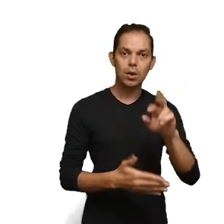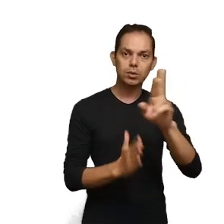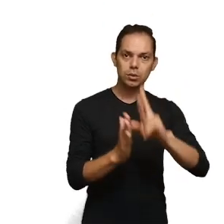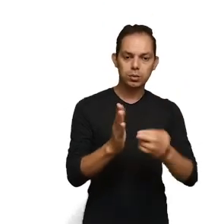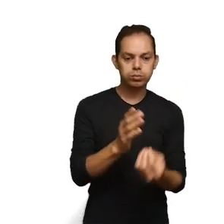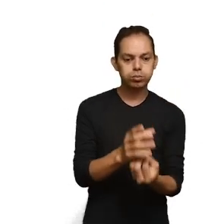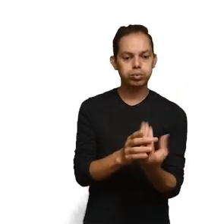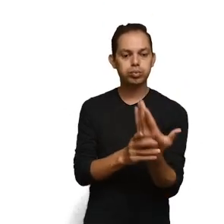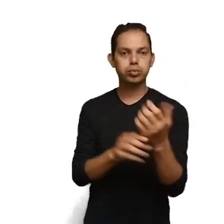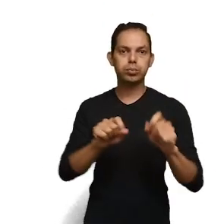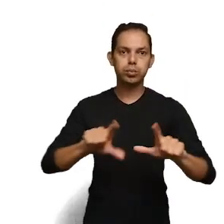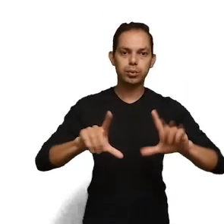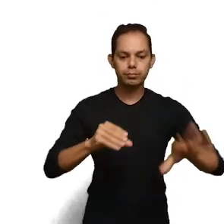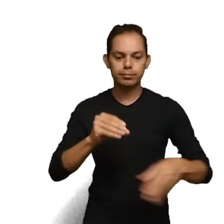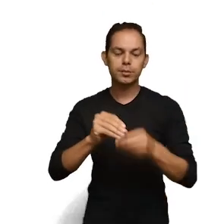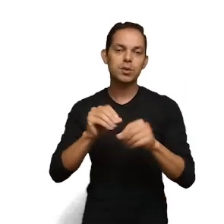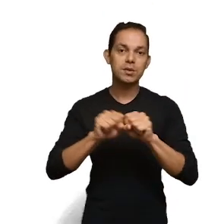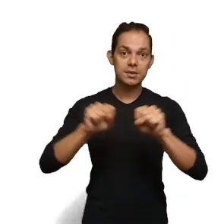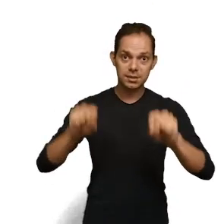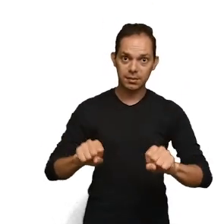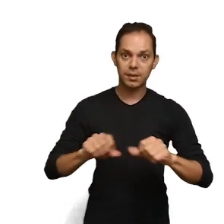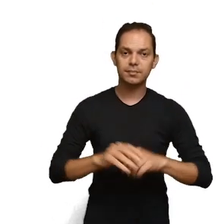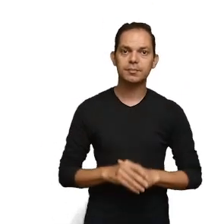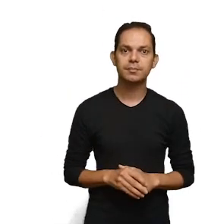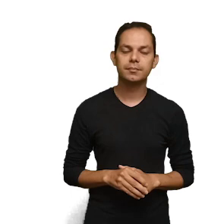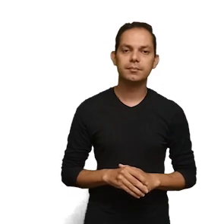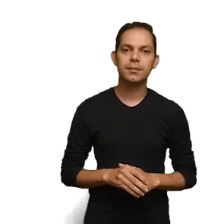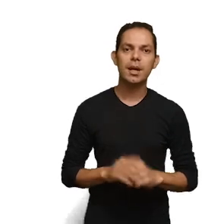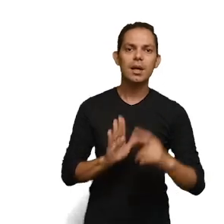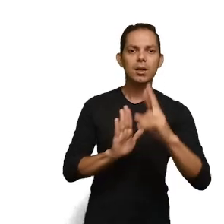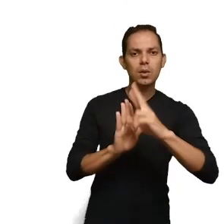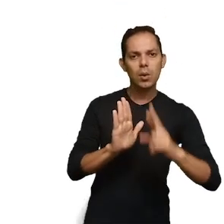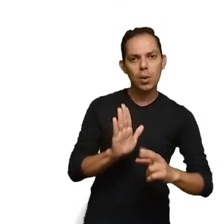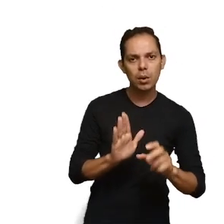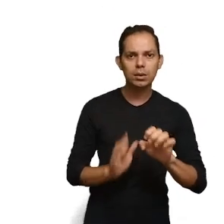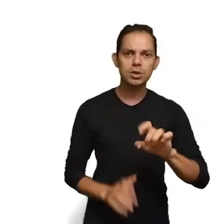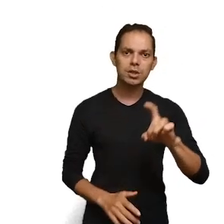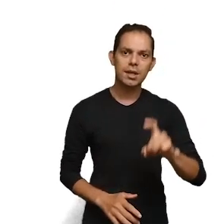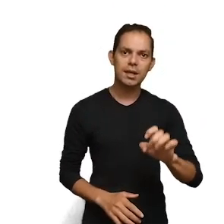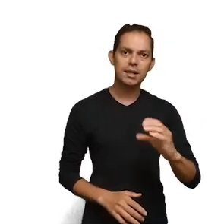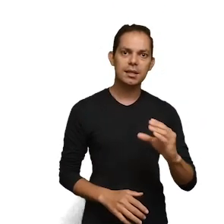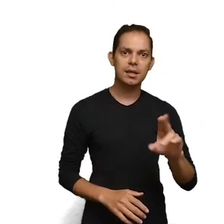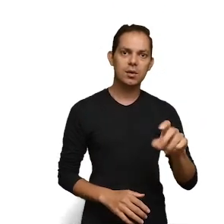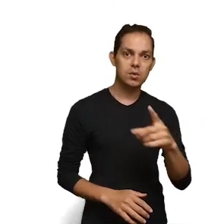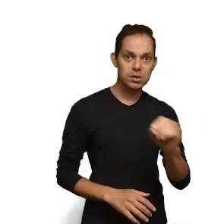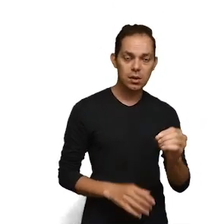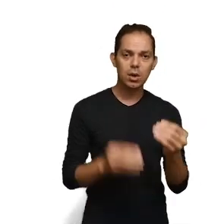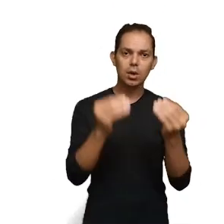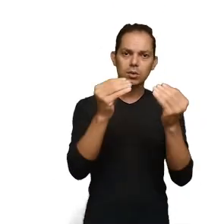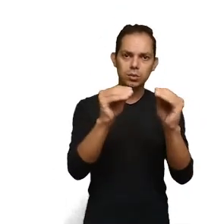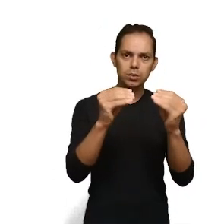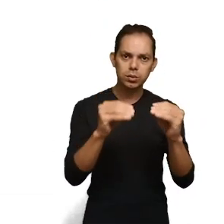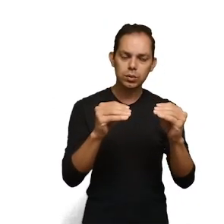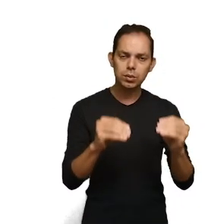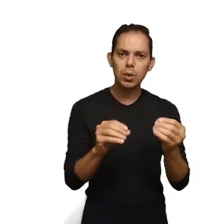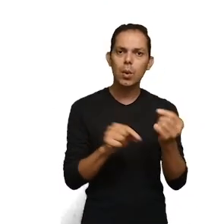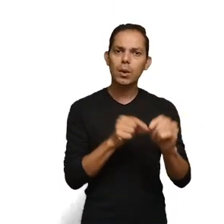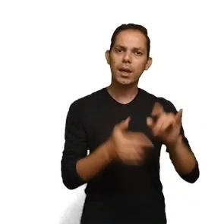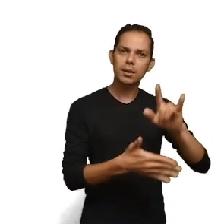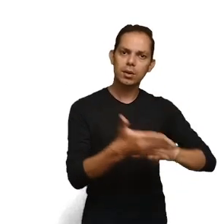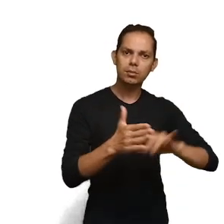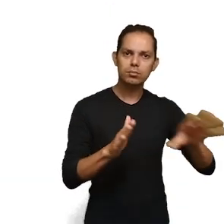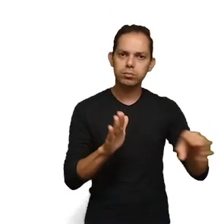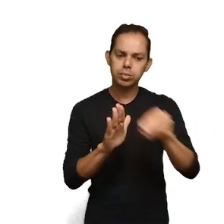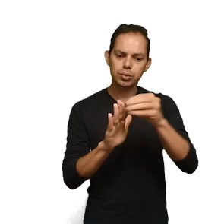relatório de execução seja inserido no sistema. No relatório de execução, há campos específicos para